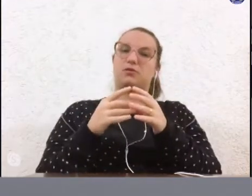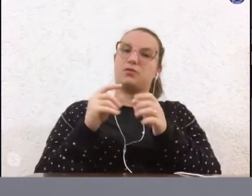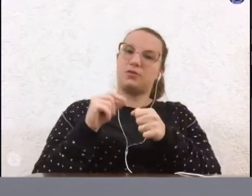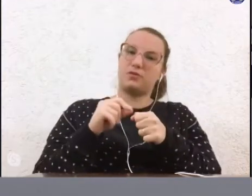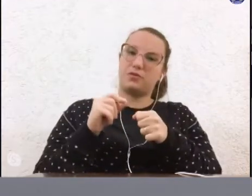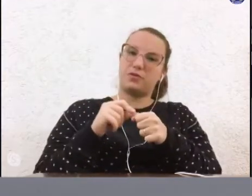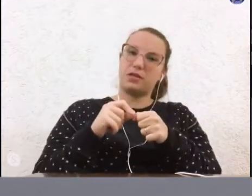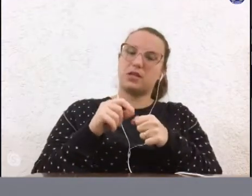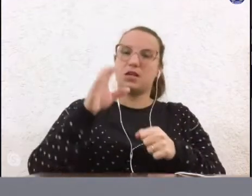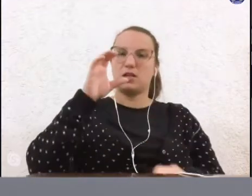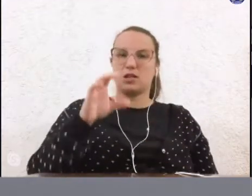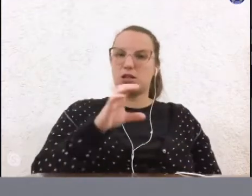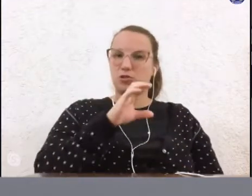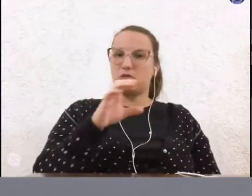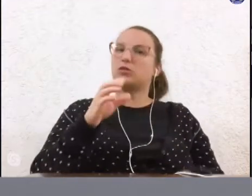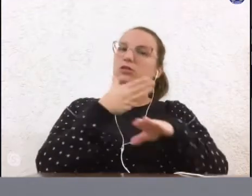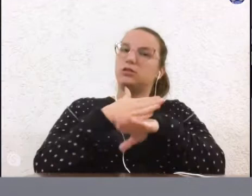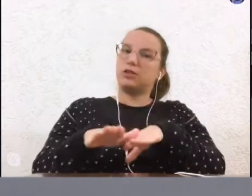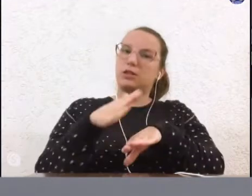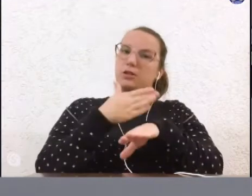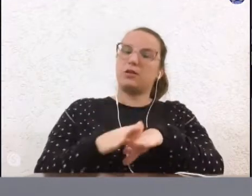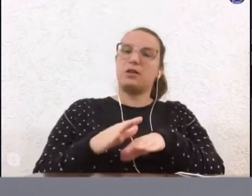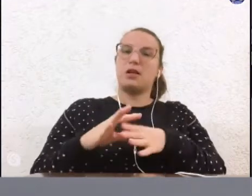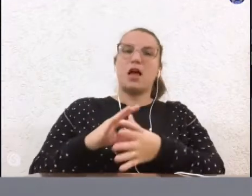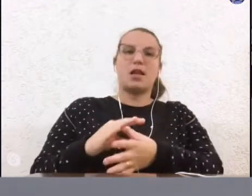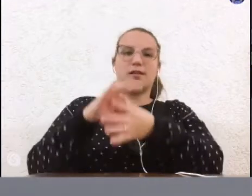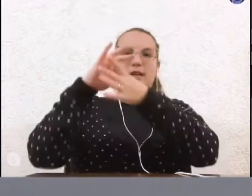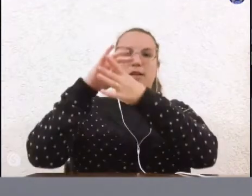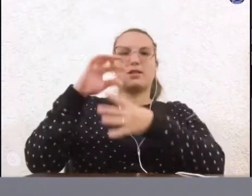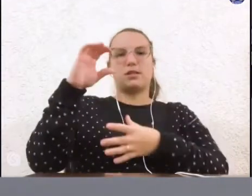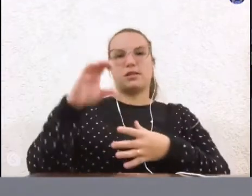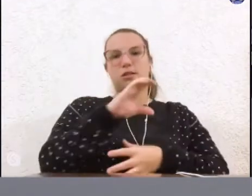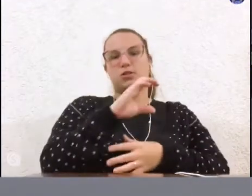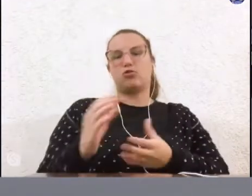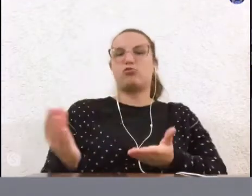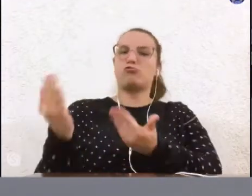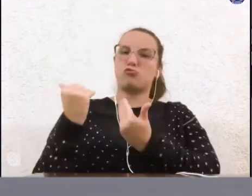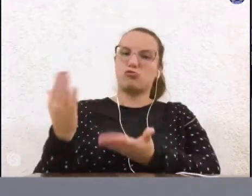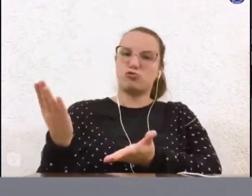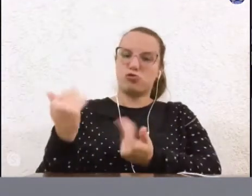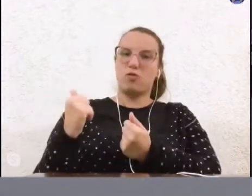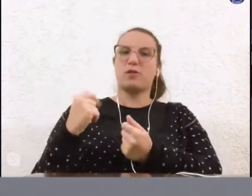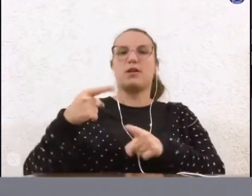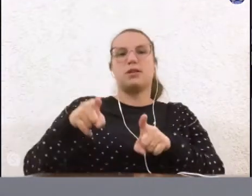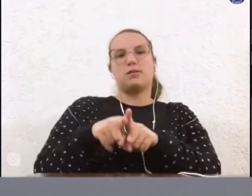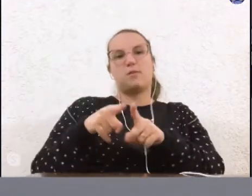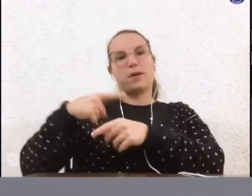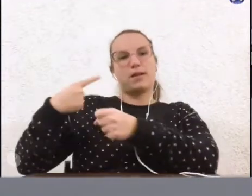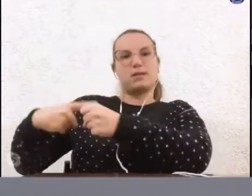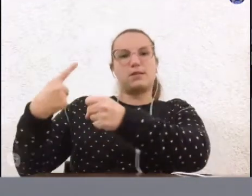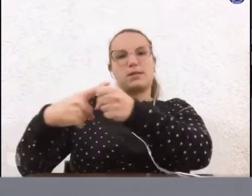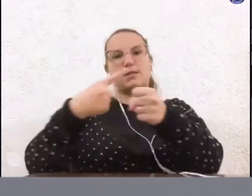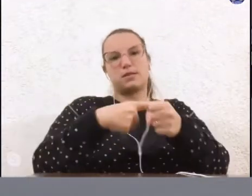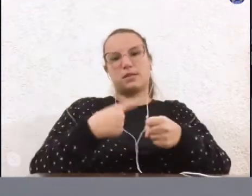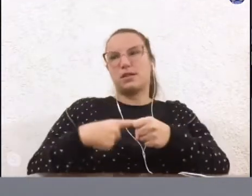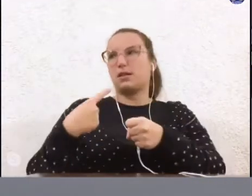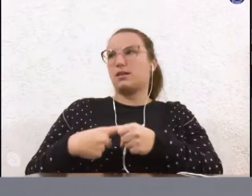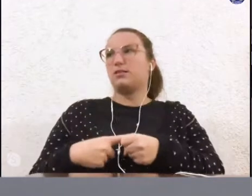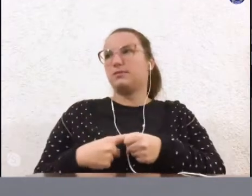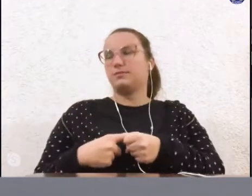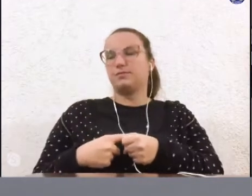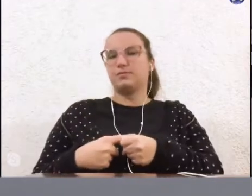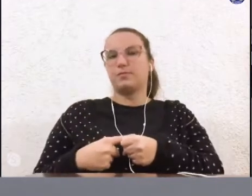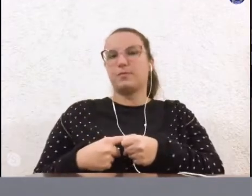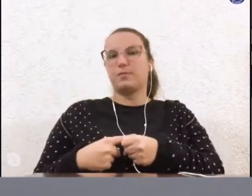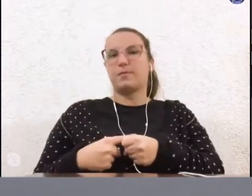é treinamento de liderança cristã, faz com os jovens do nosso município e da cidade circunvizinha. Realmente é digno de